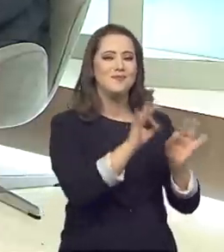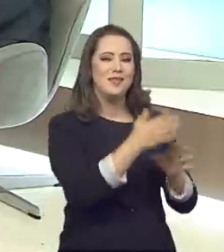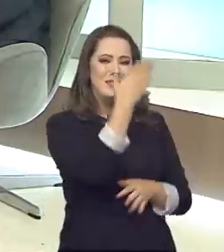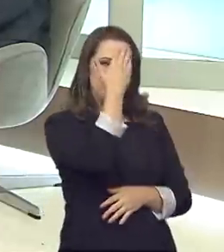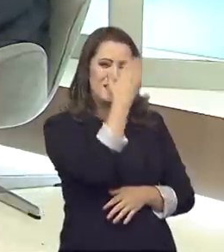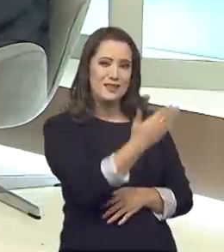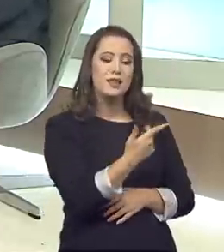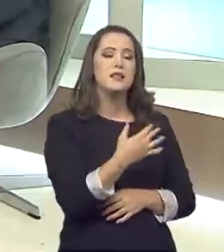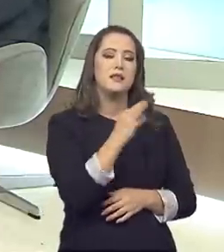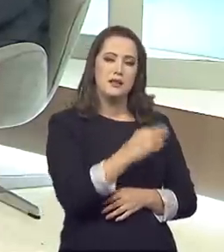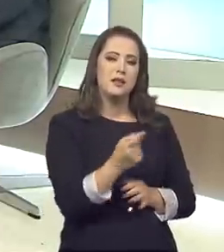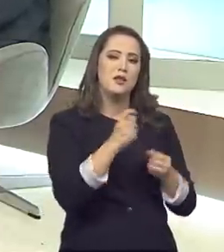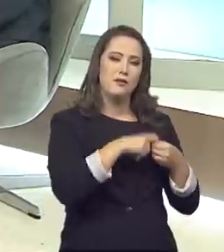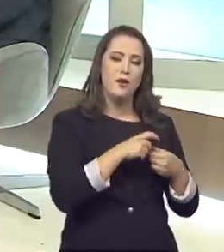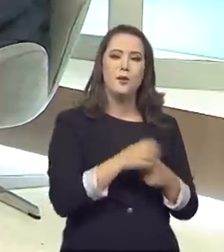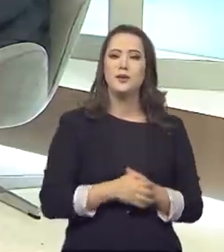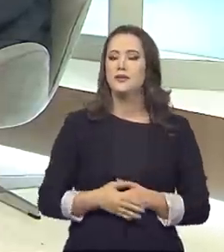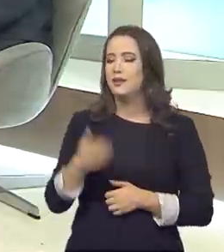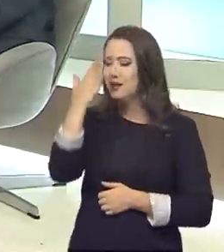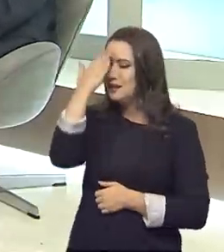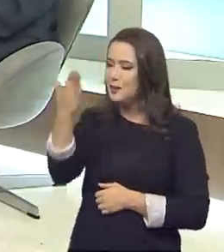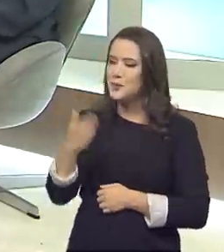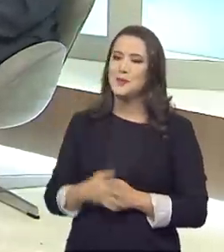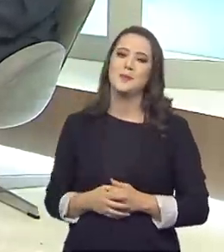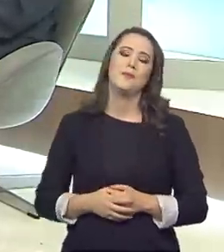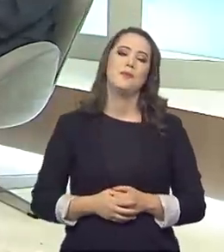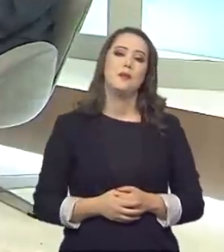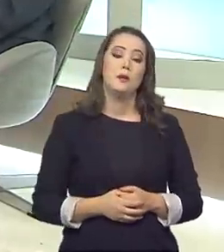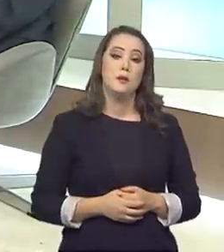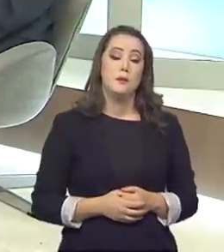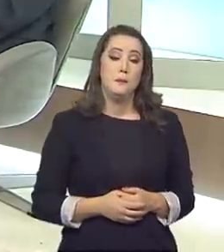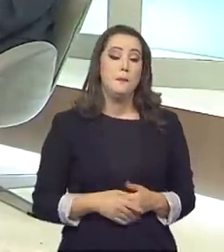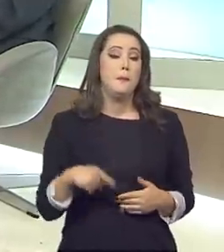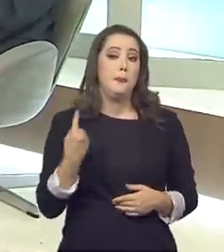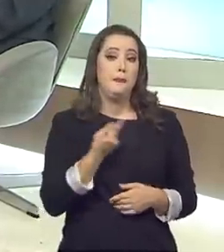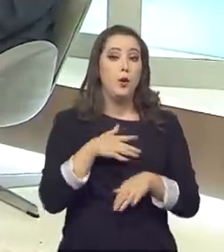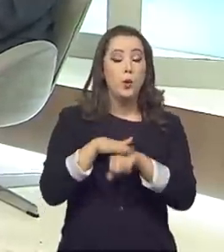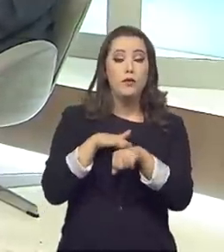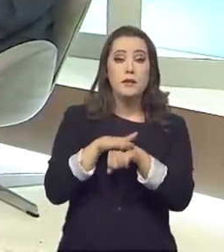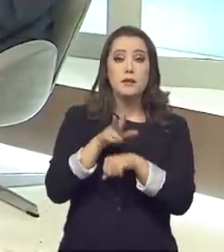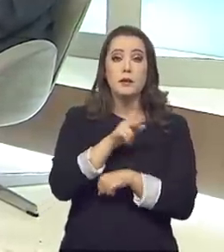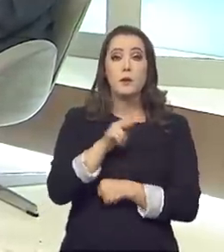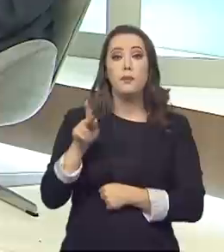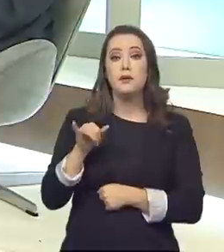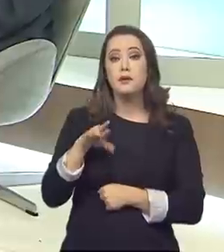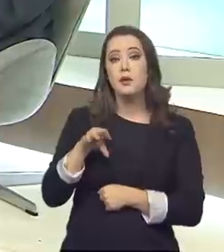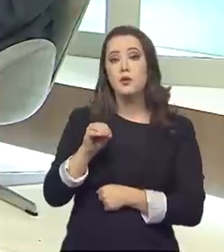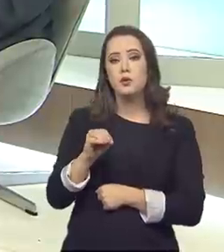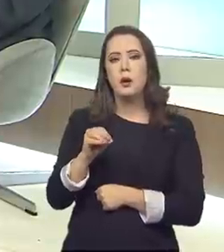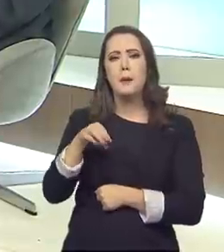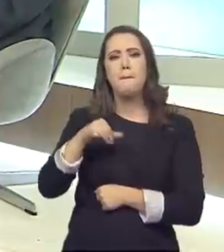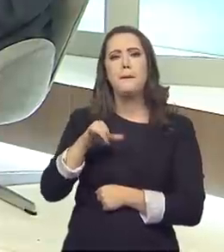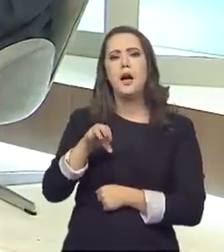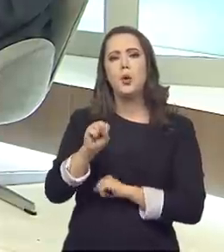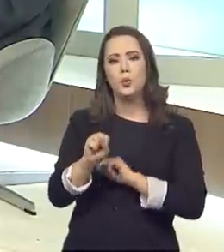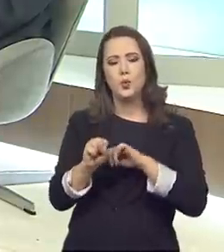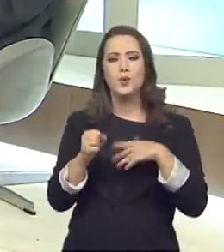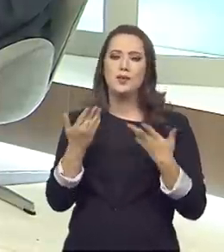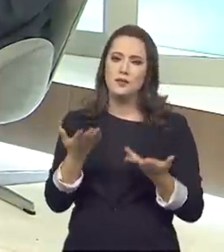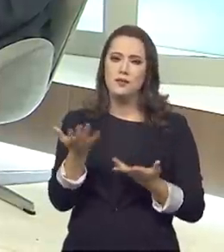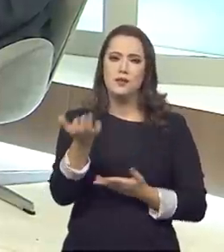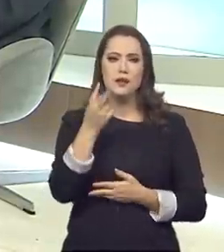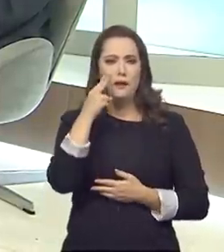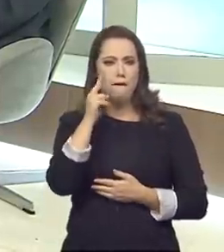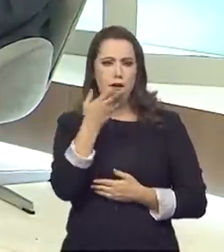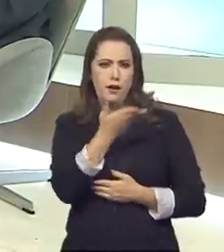estarei aqui. Muito obrigado, presidente. Eu conversei com o presidente do inmetro, Marcos Heleno Gerson, e se você